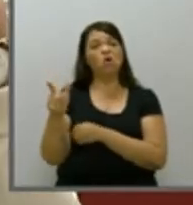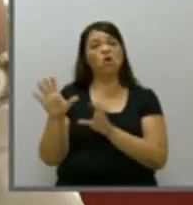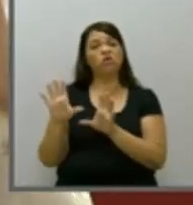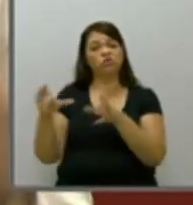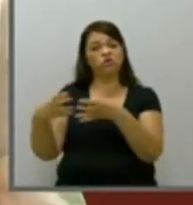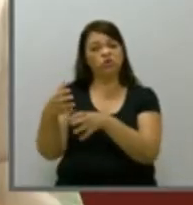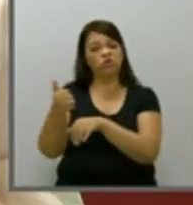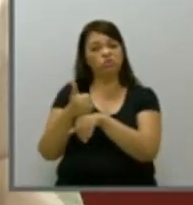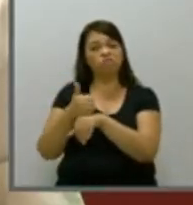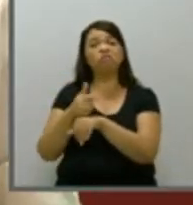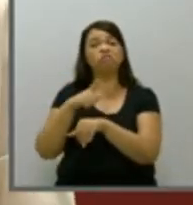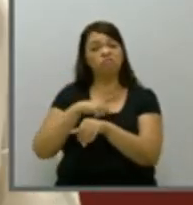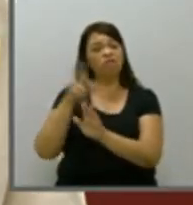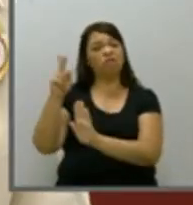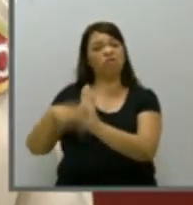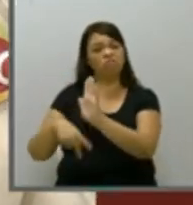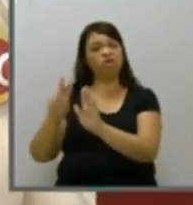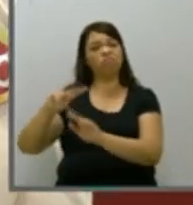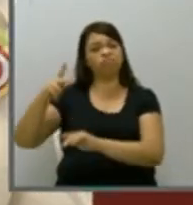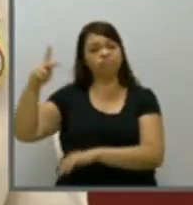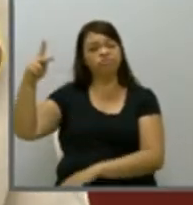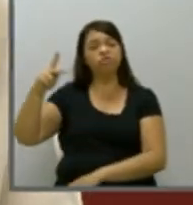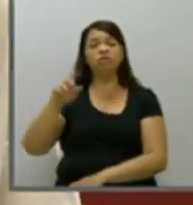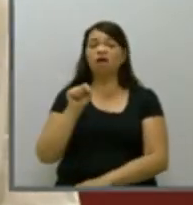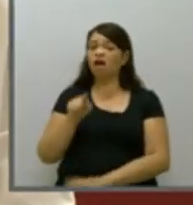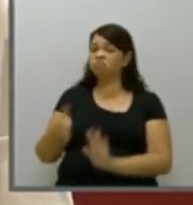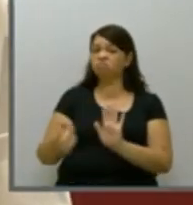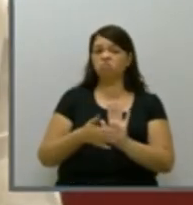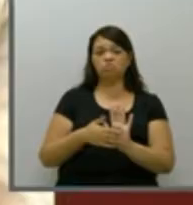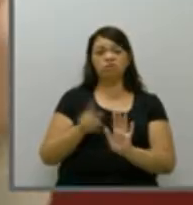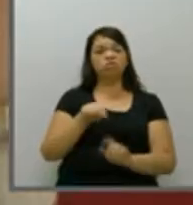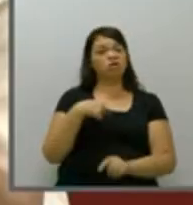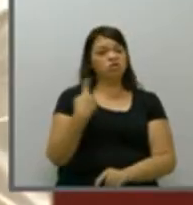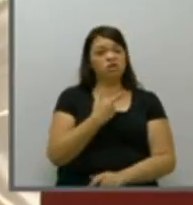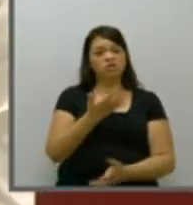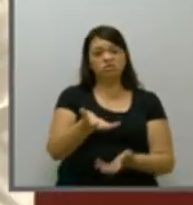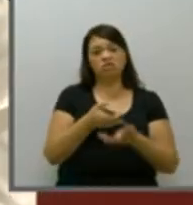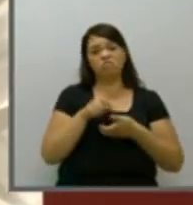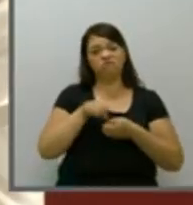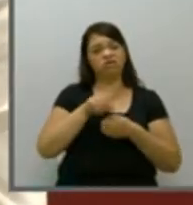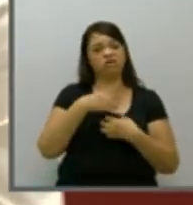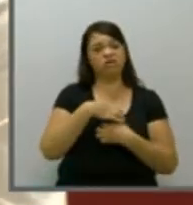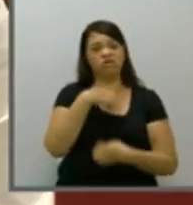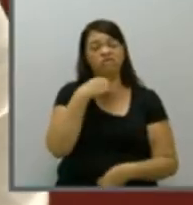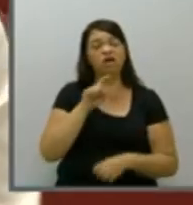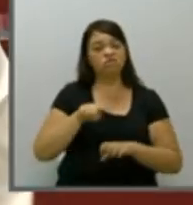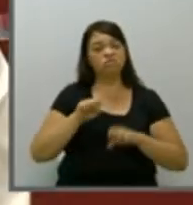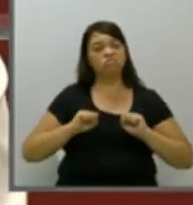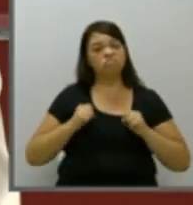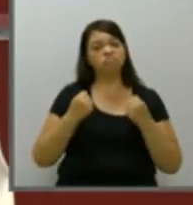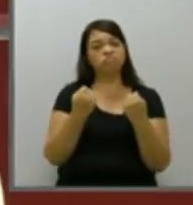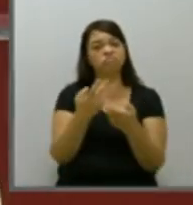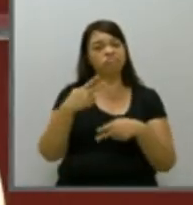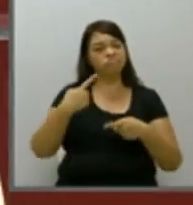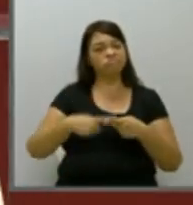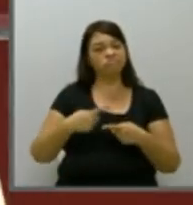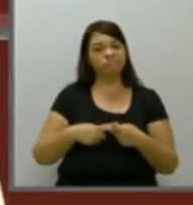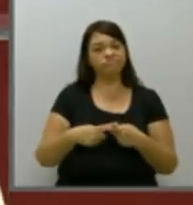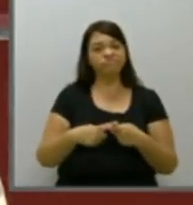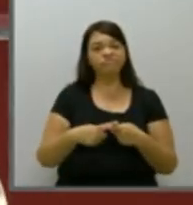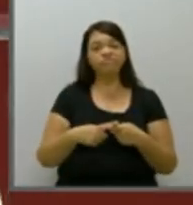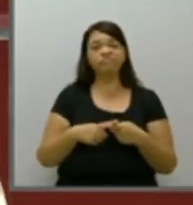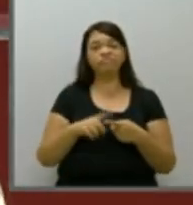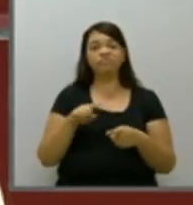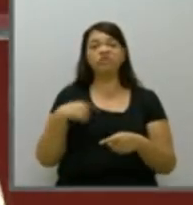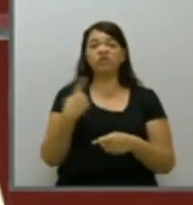essa a nossa proposta é isso que nós iremos fazer em Gravataí é isso que eu defendo porque eu sei da importância do servidor para que